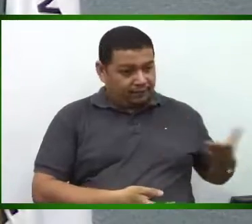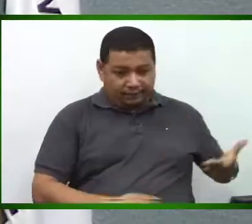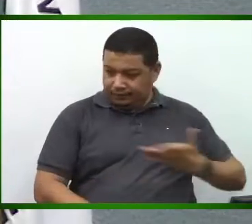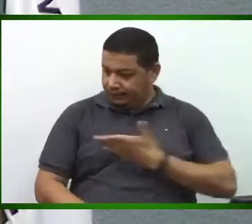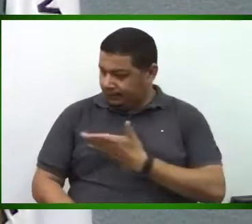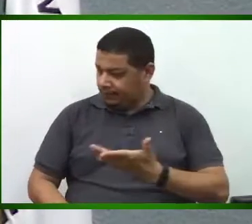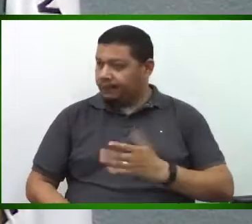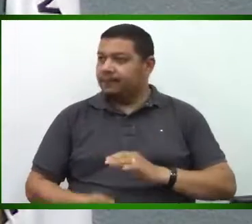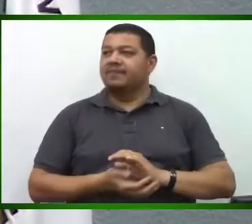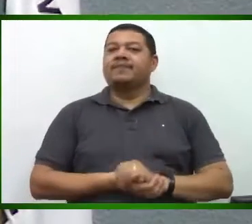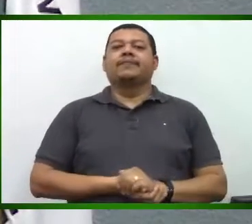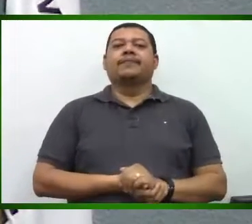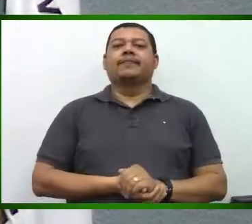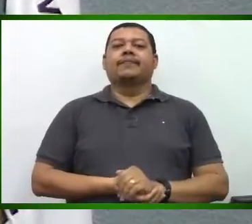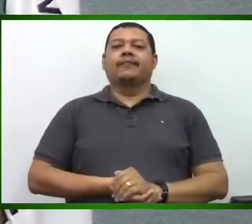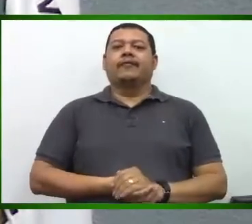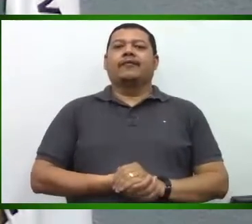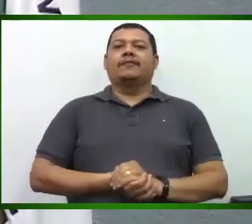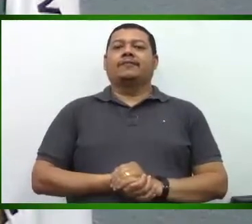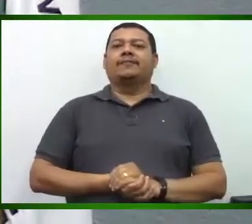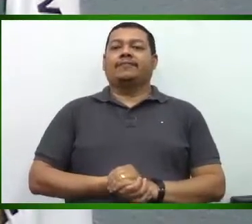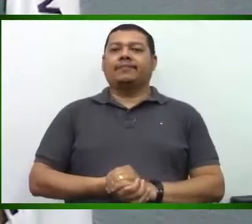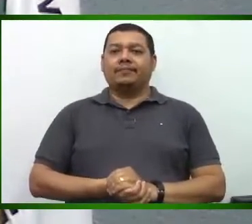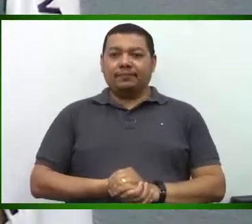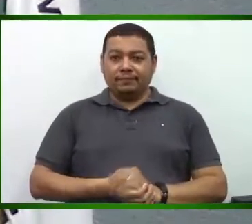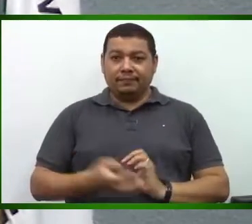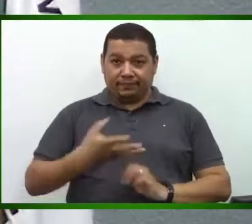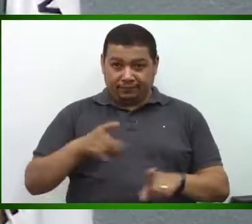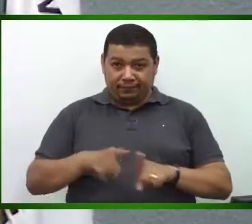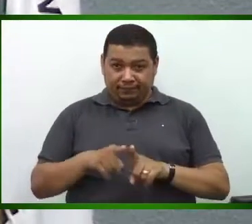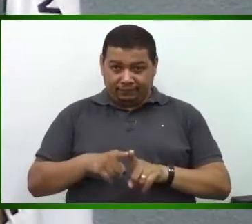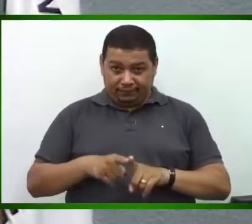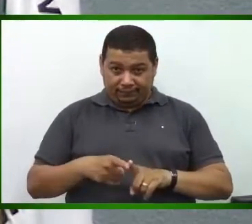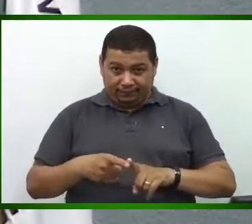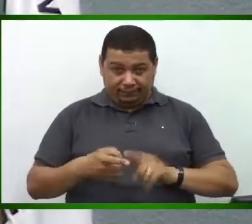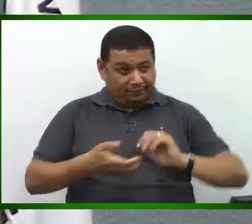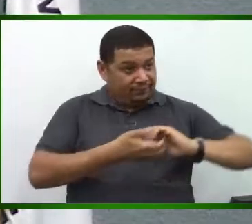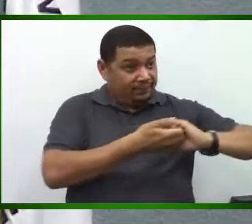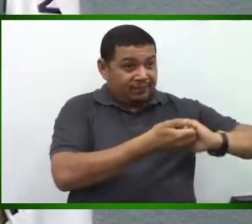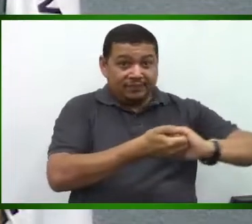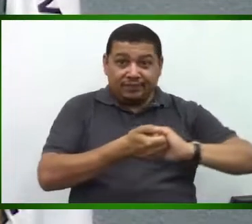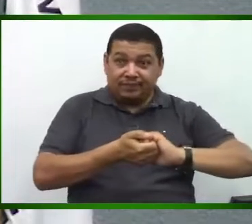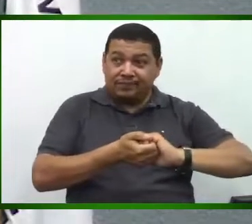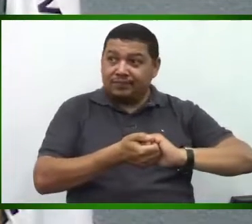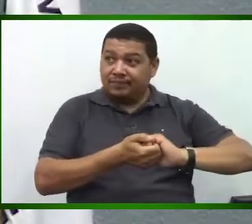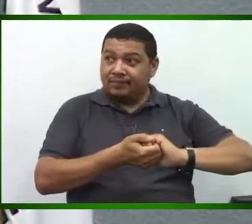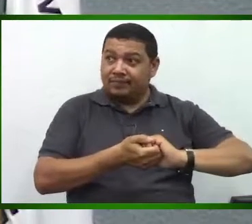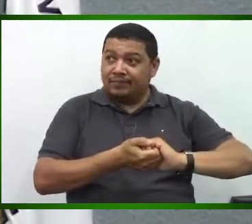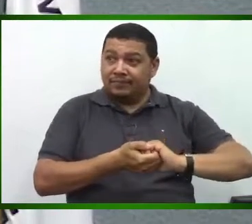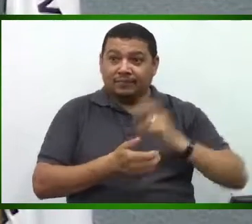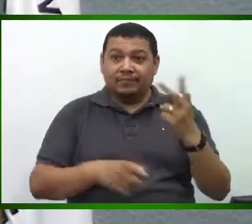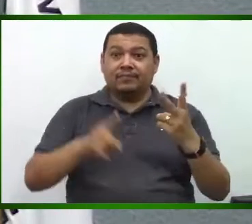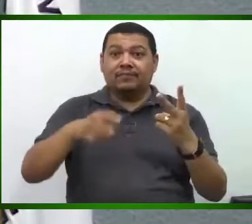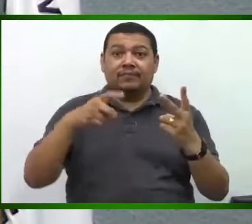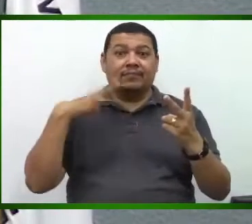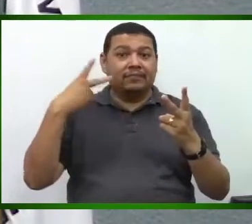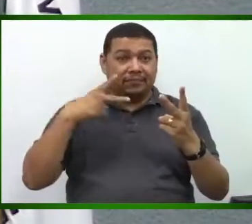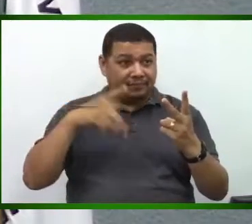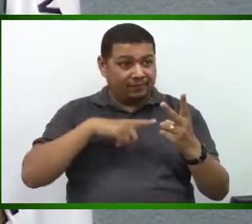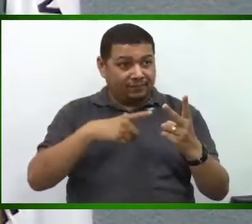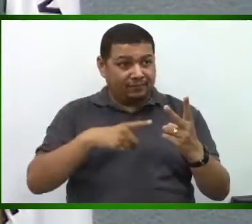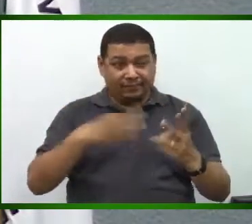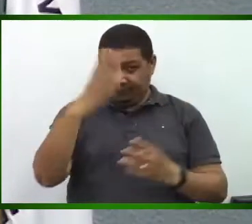os companheiros de parlamento, quero cumprimentar aqui também os dois ex-vereadores